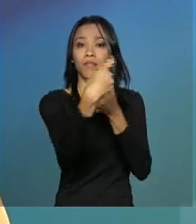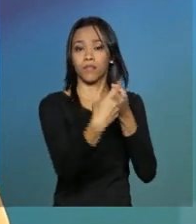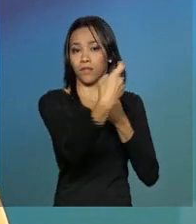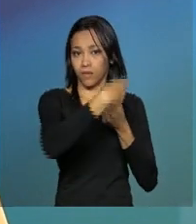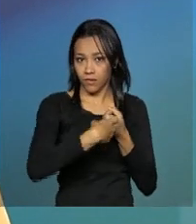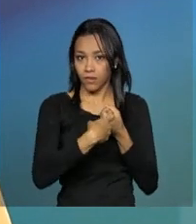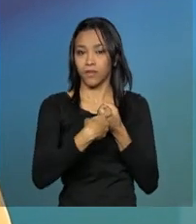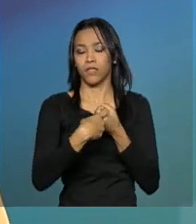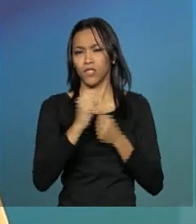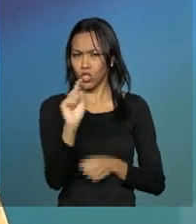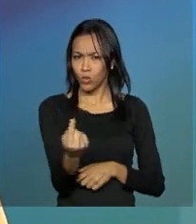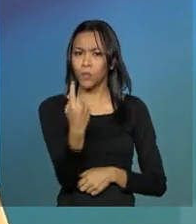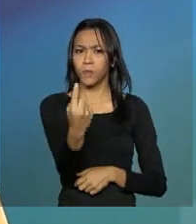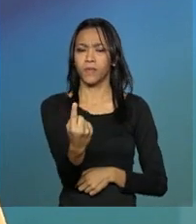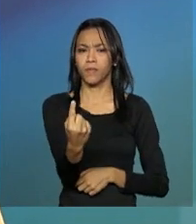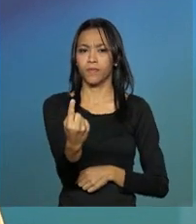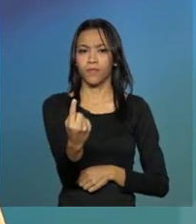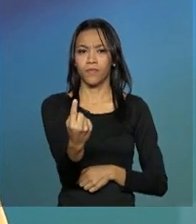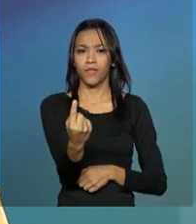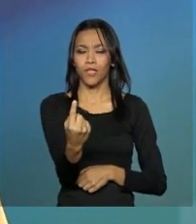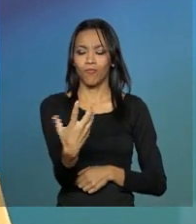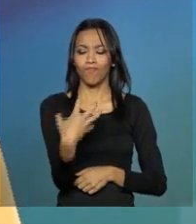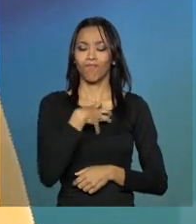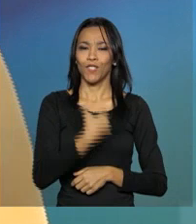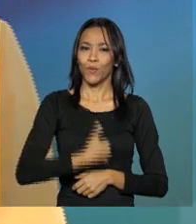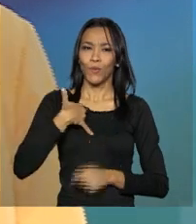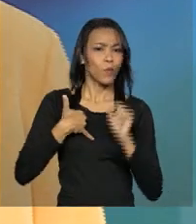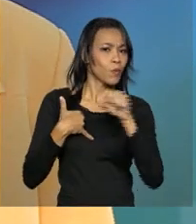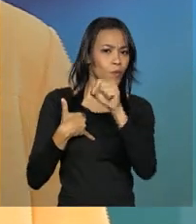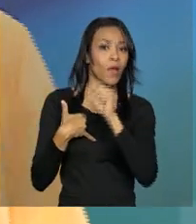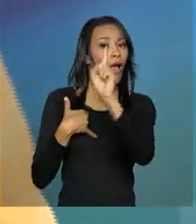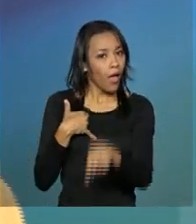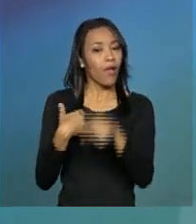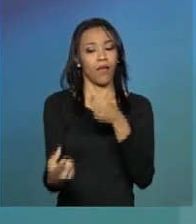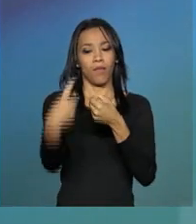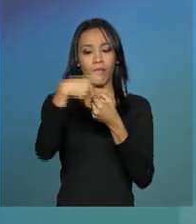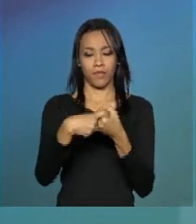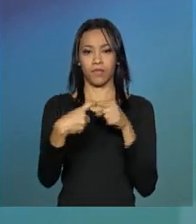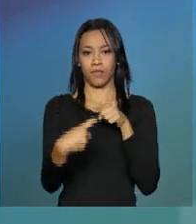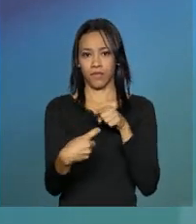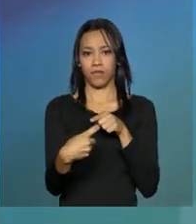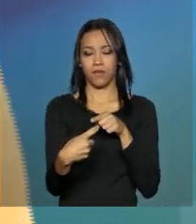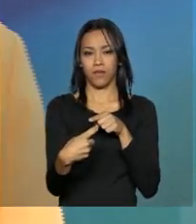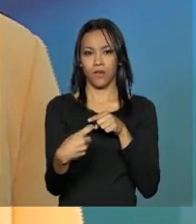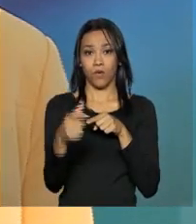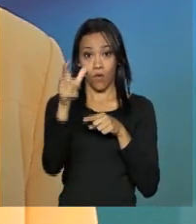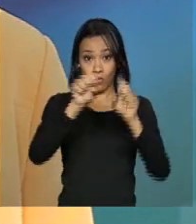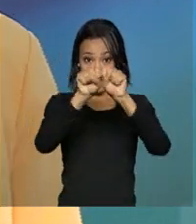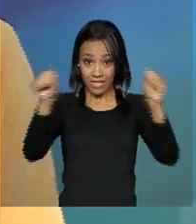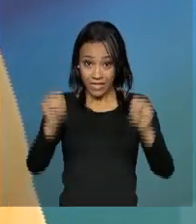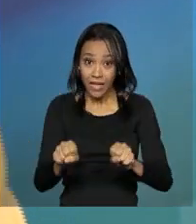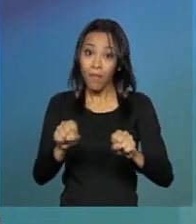e uma delas que eu muito me orgulho foi a parceria que nós realizamos com o Sistema